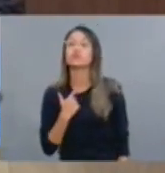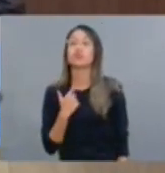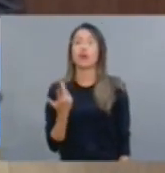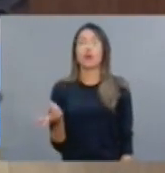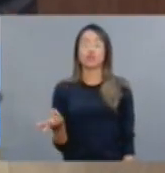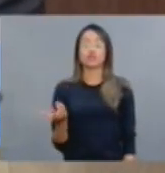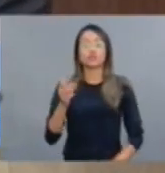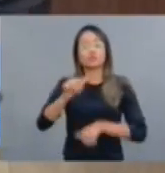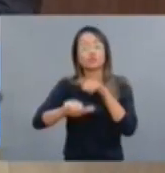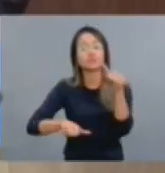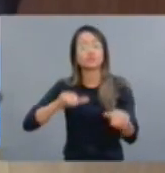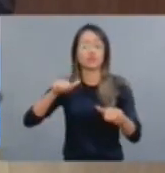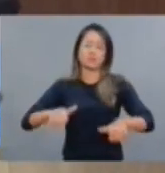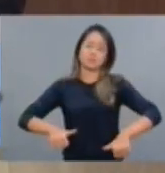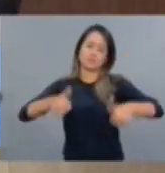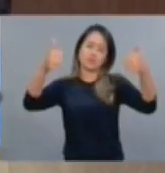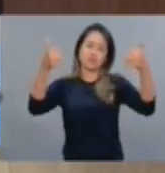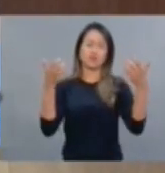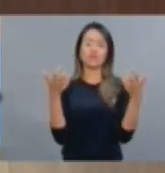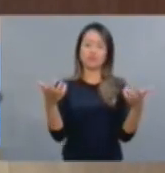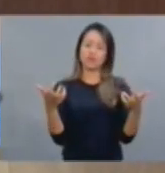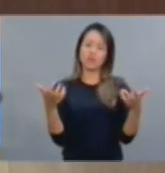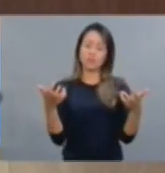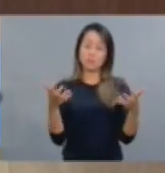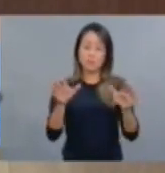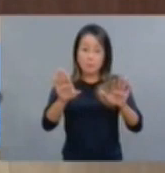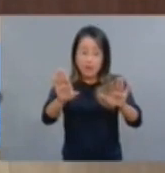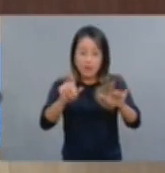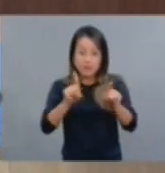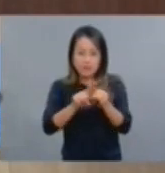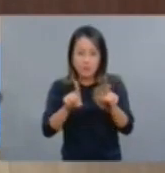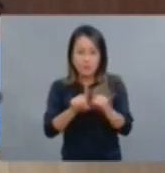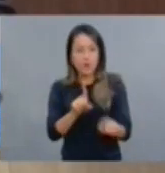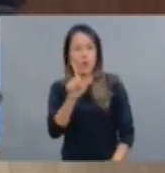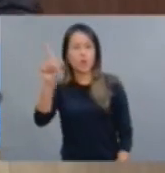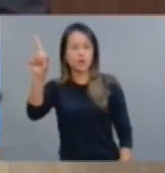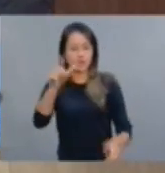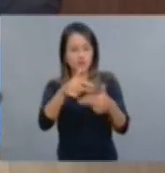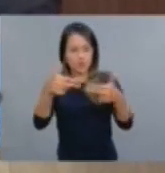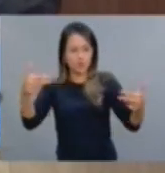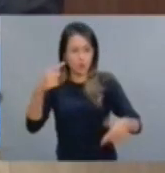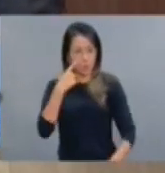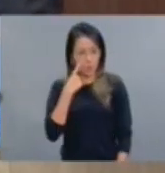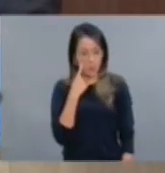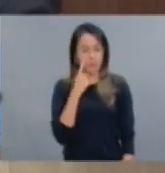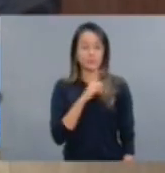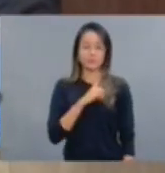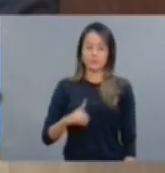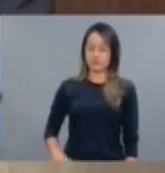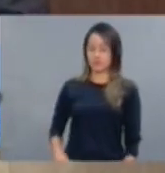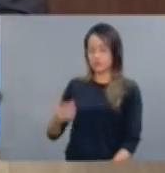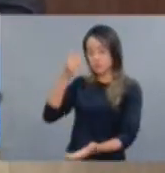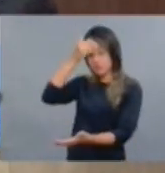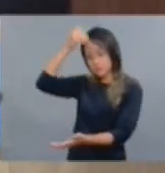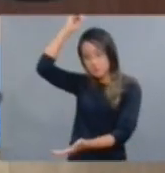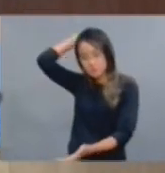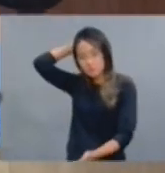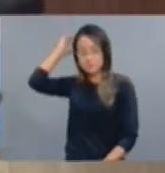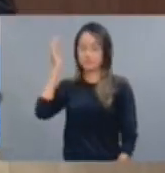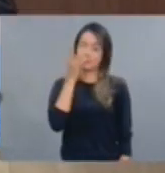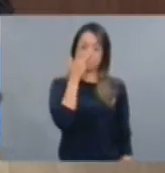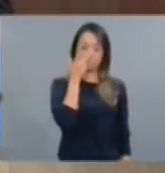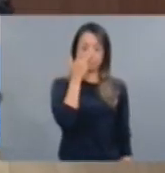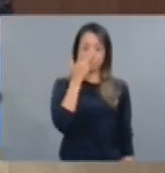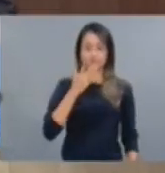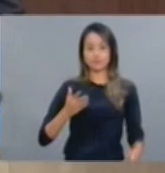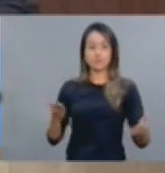se mudar para melhor. Um outro fato que me chama a atenção, deputada Silvana, deputado João Jair, deputado Zé Ailton,